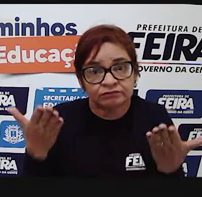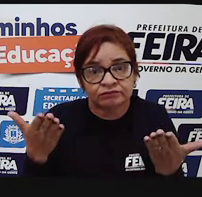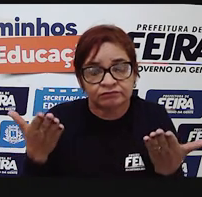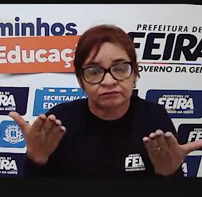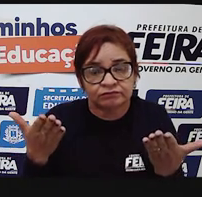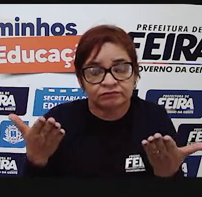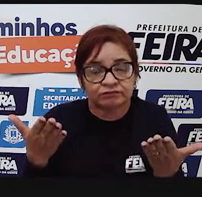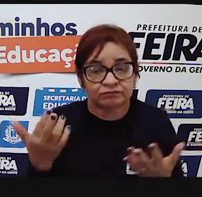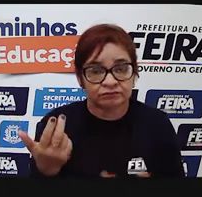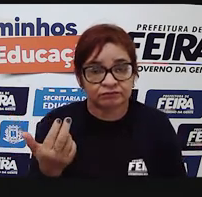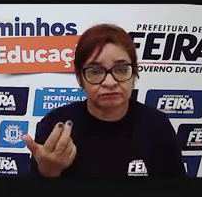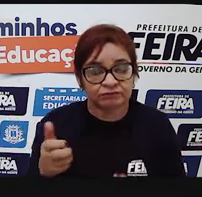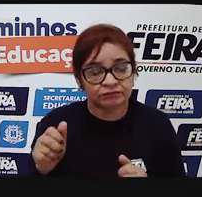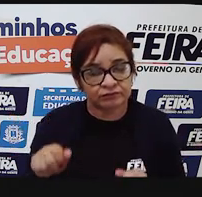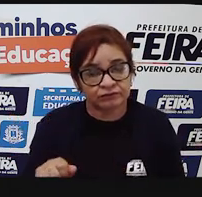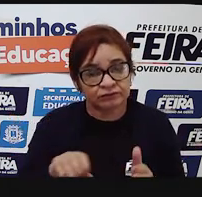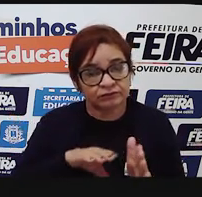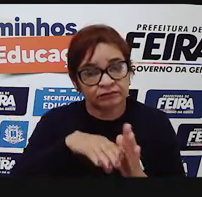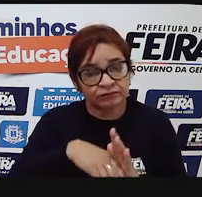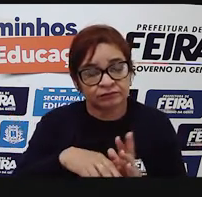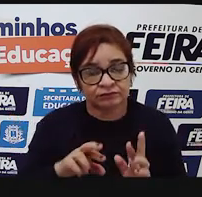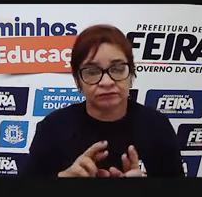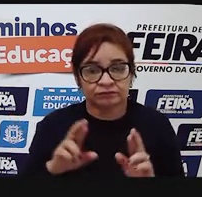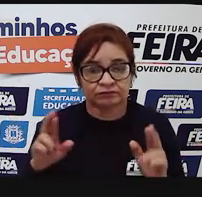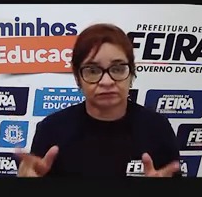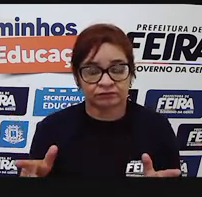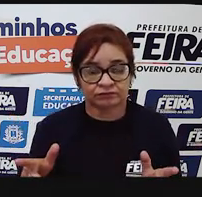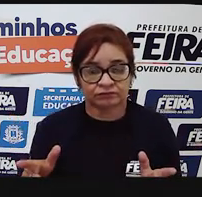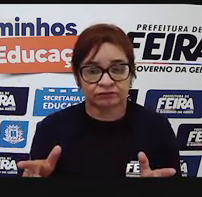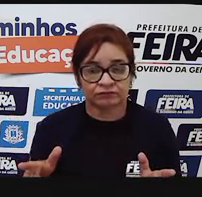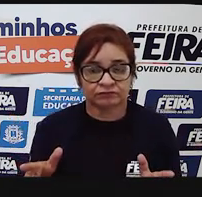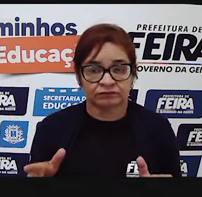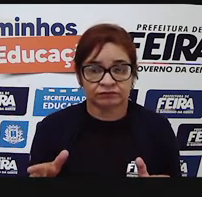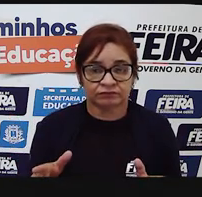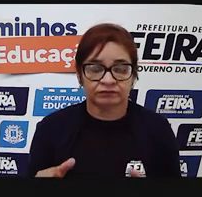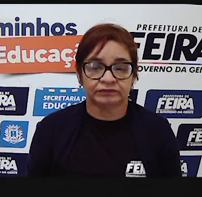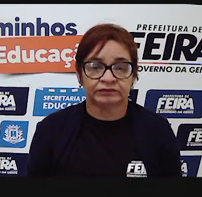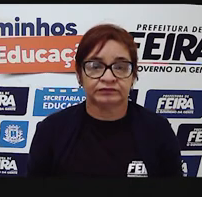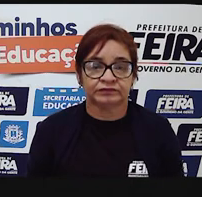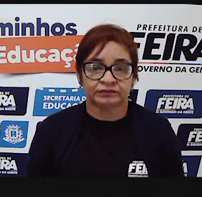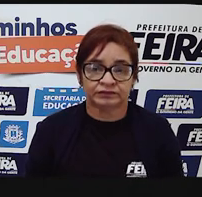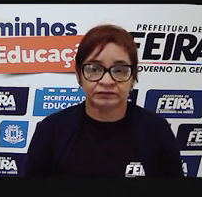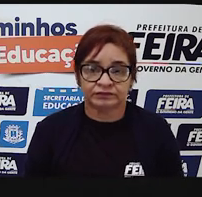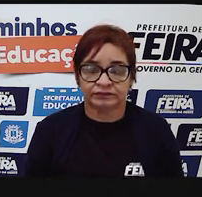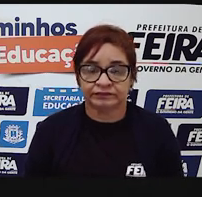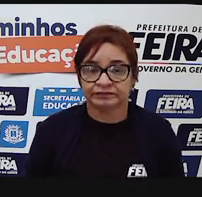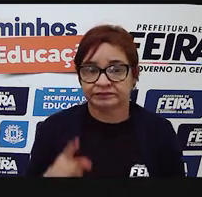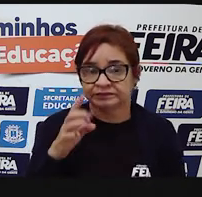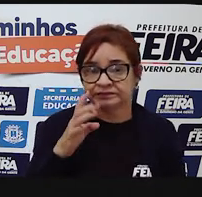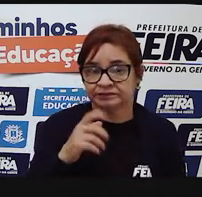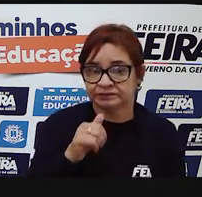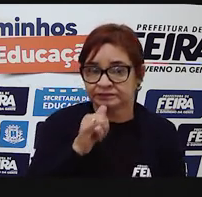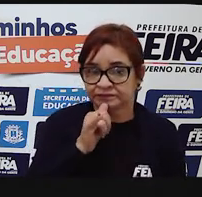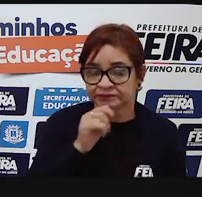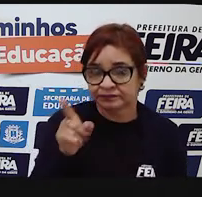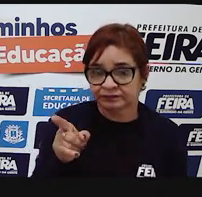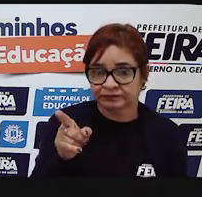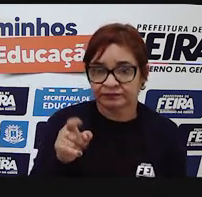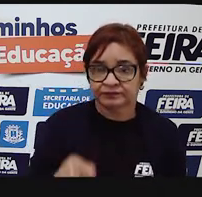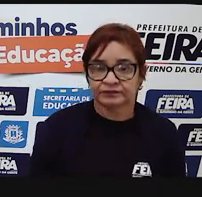mesmo, mas o seu conteúdo pode variar. Então, o meme vai por esse viés. Olha o exemplo aí.